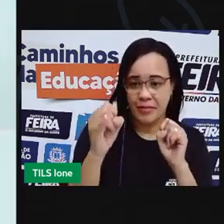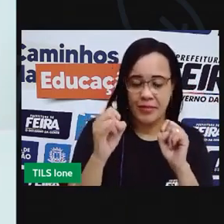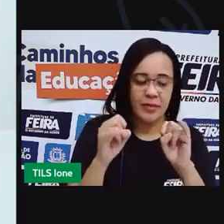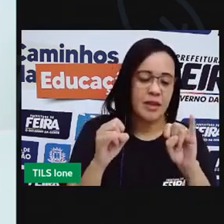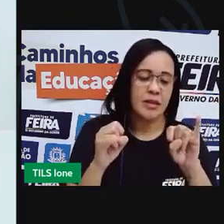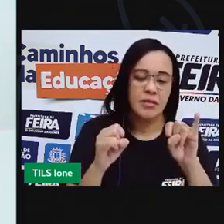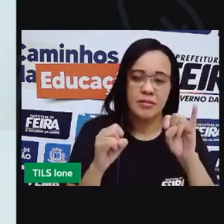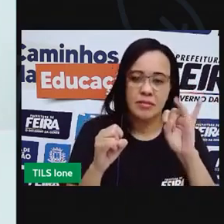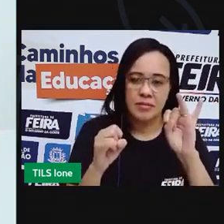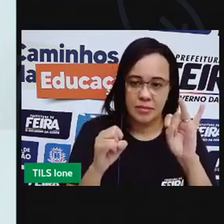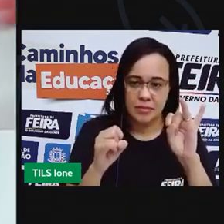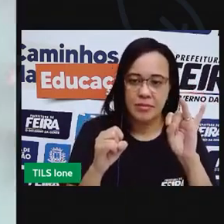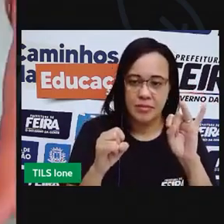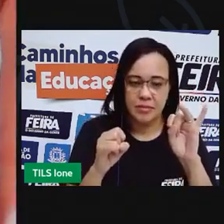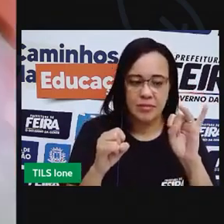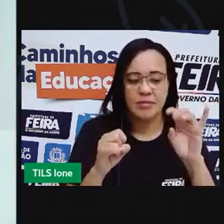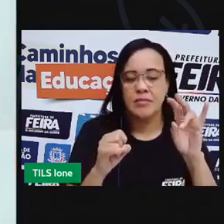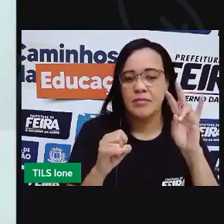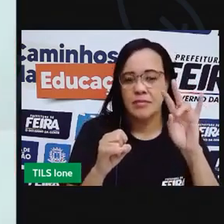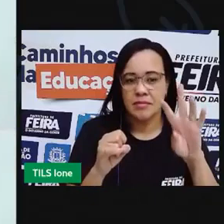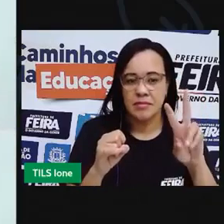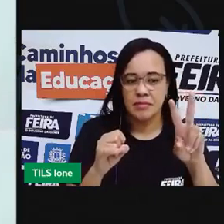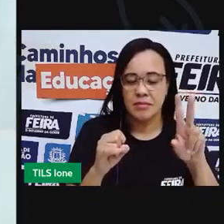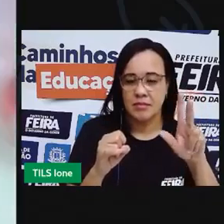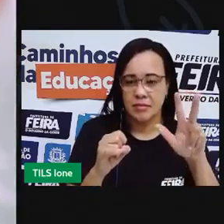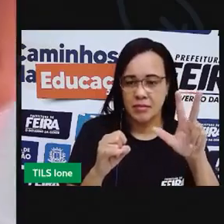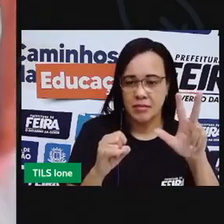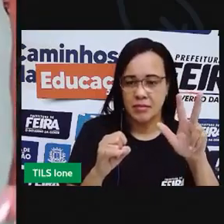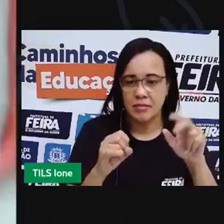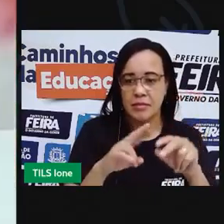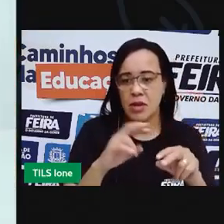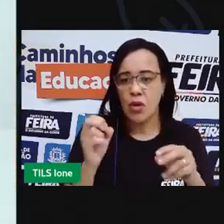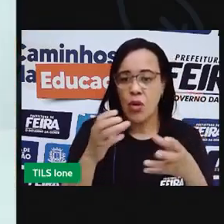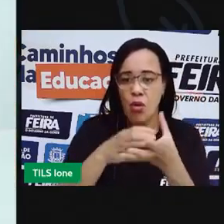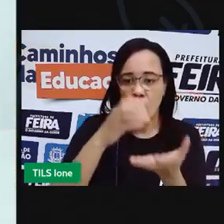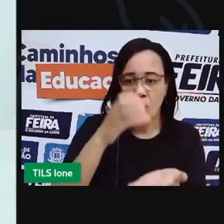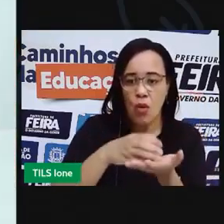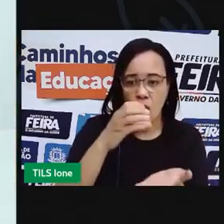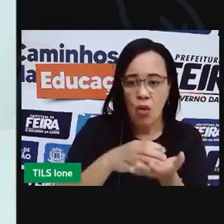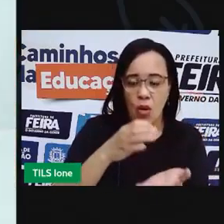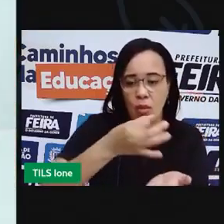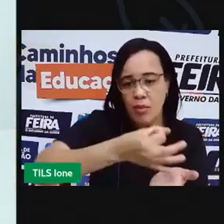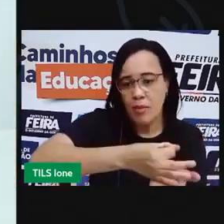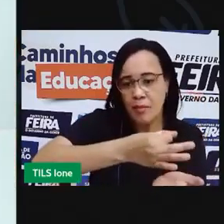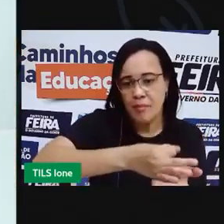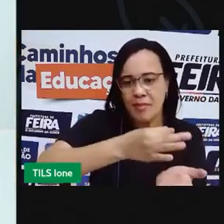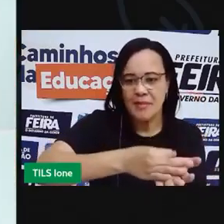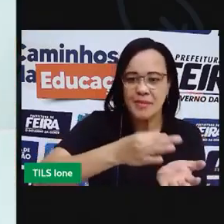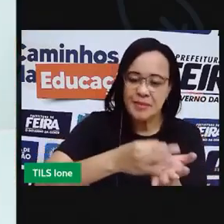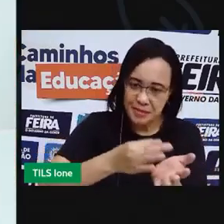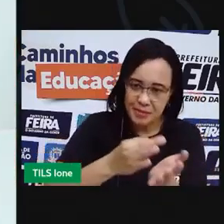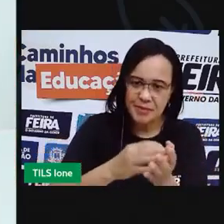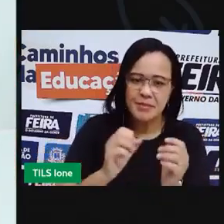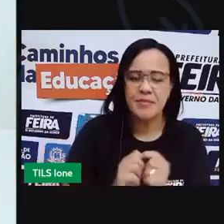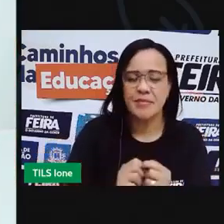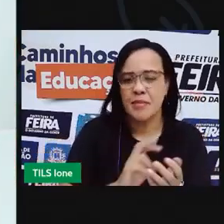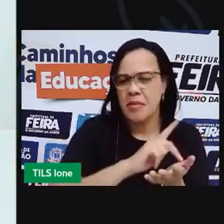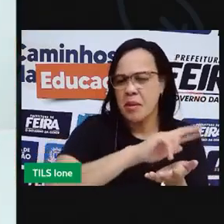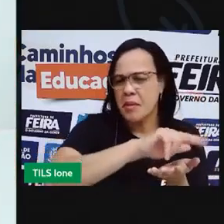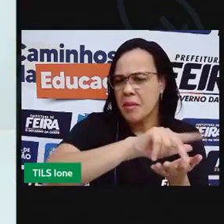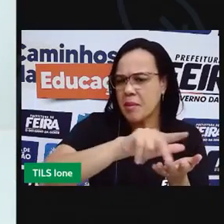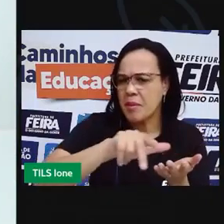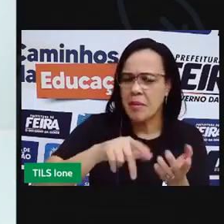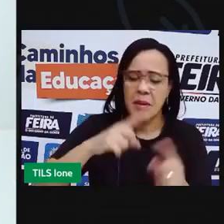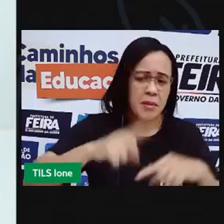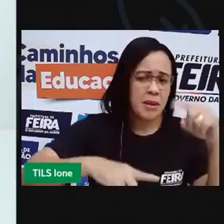você pode usar os copos pode usar tampinhas de garrafa pode usar o material